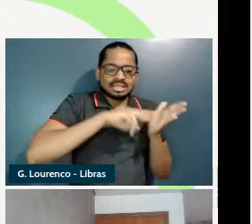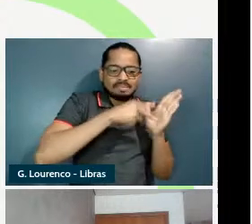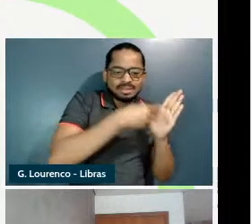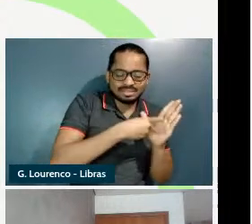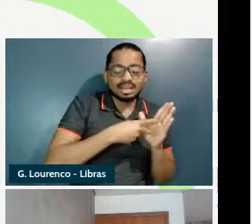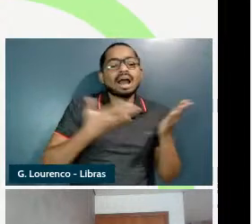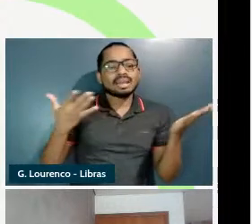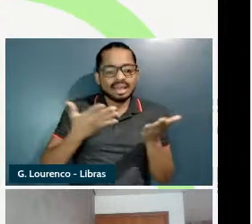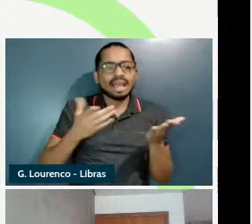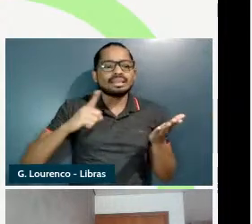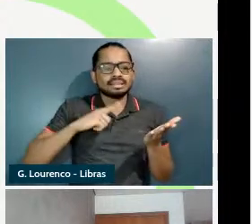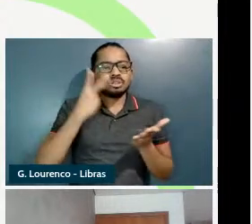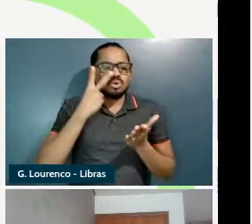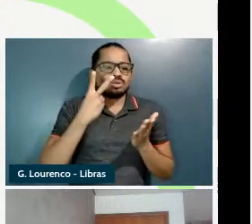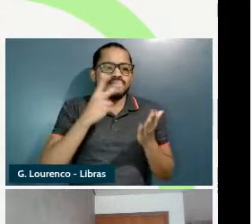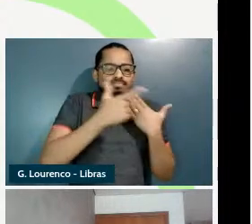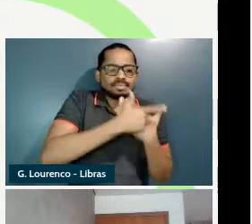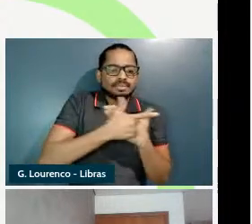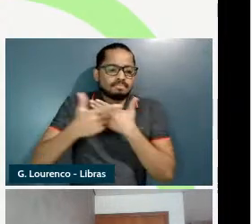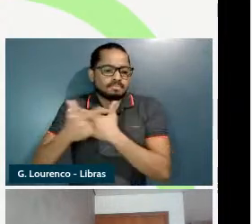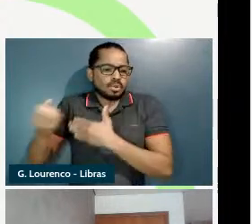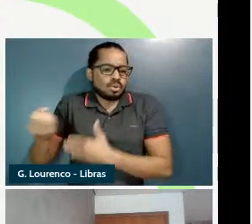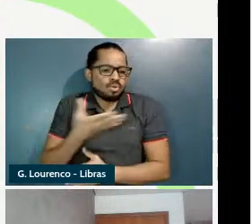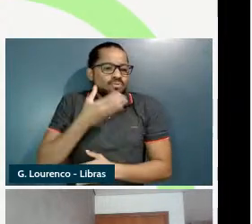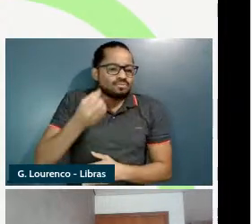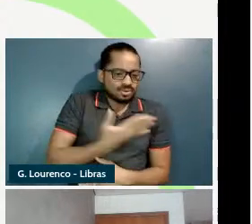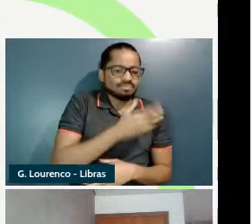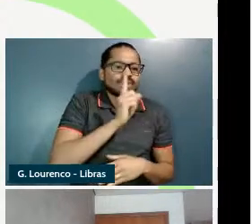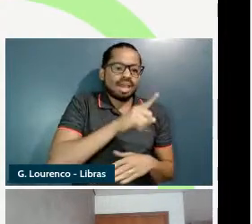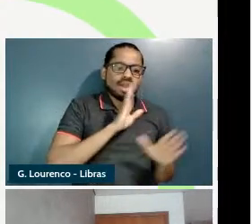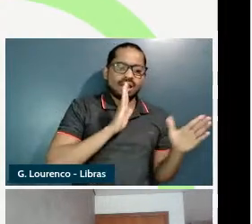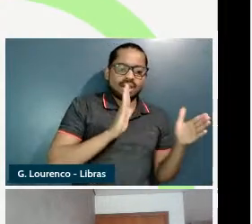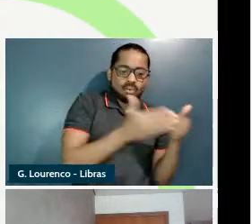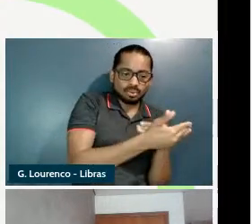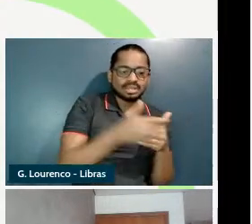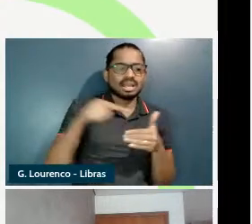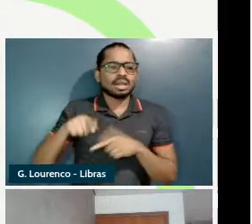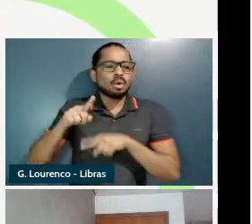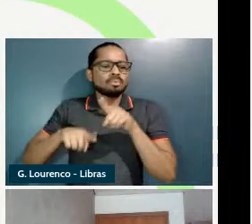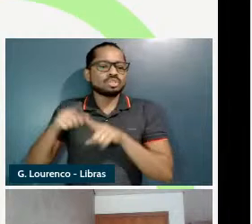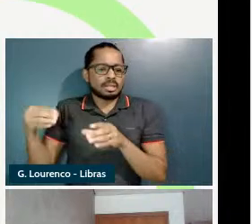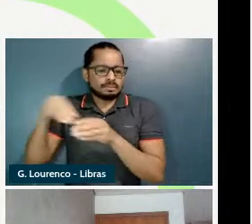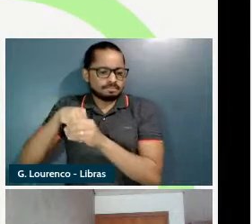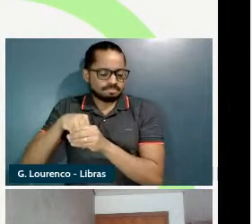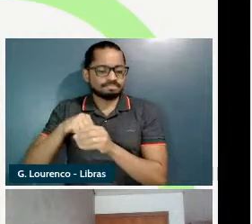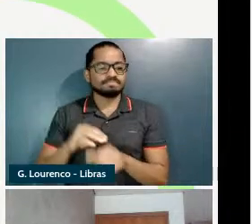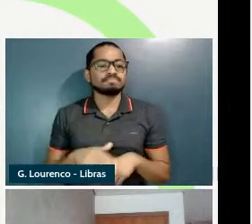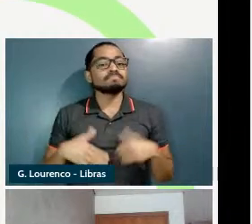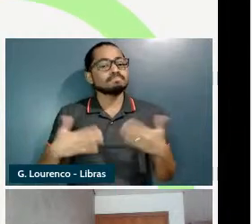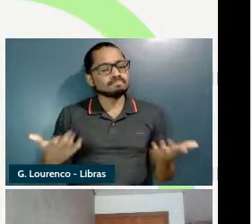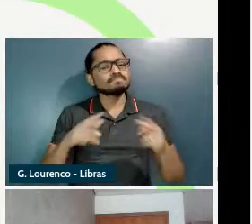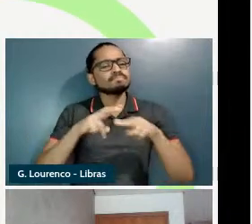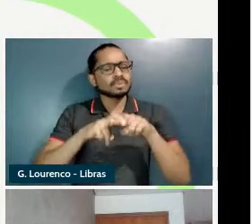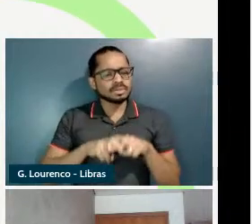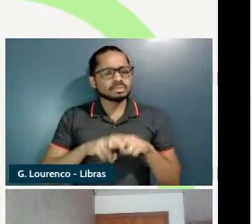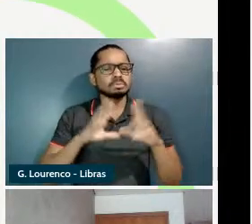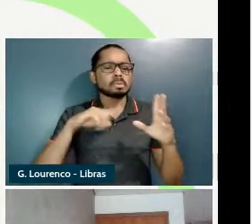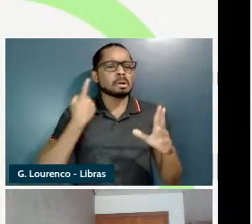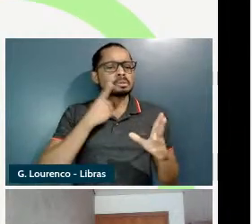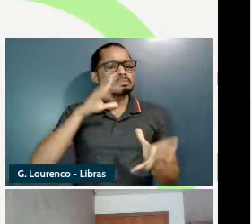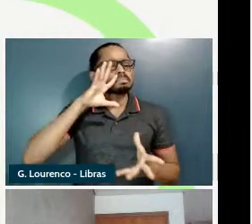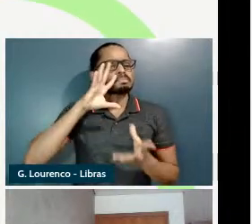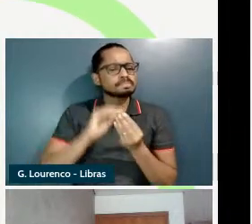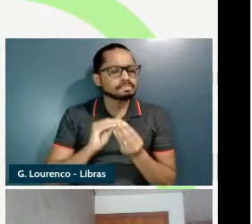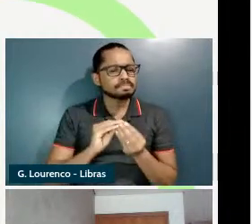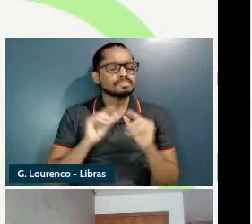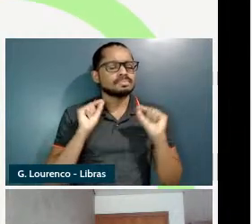objeto contido bom eu concluo portanto a minha análise acreditando ter contribuído para o estudo do